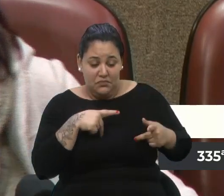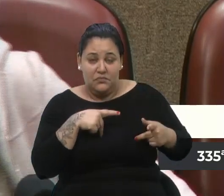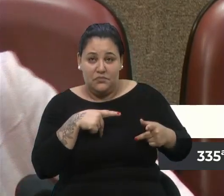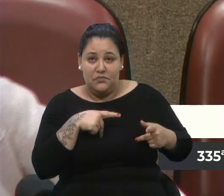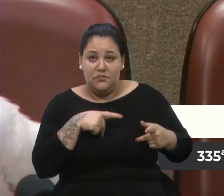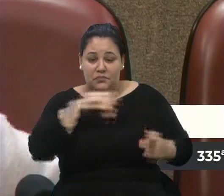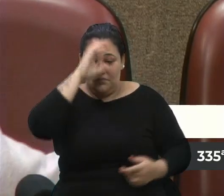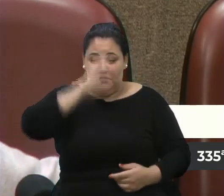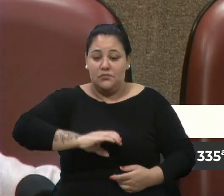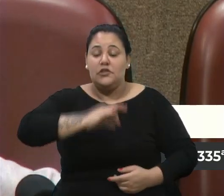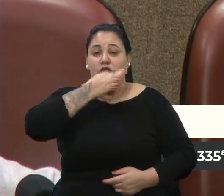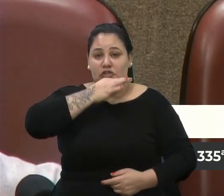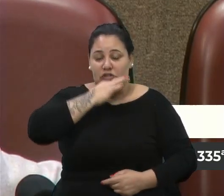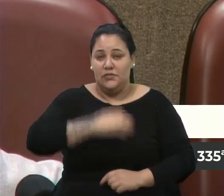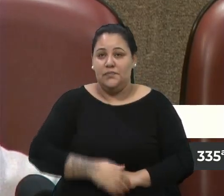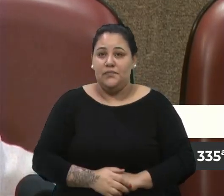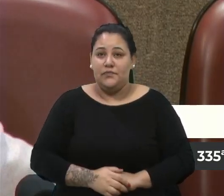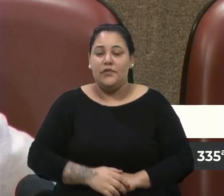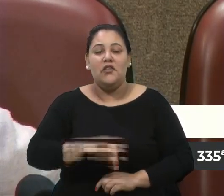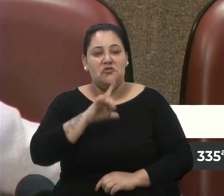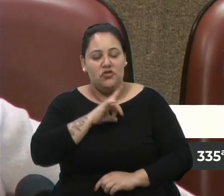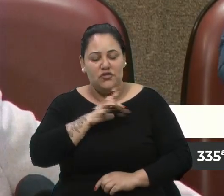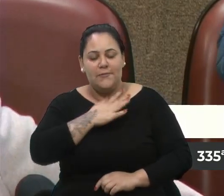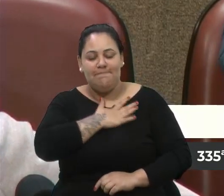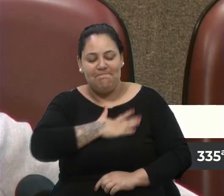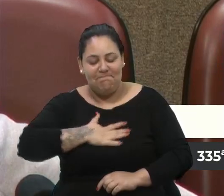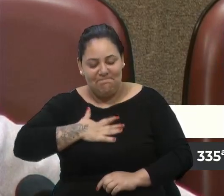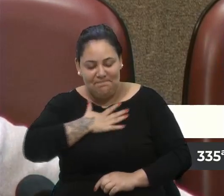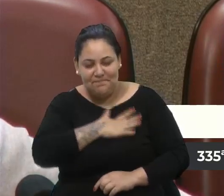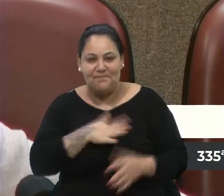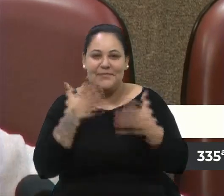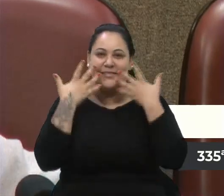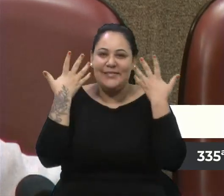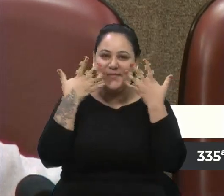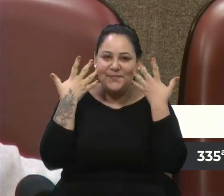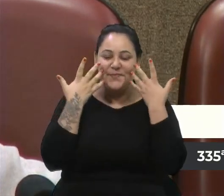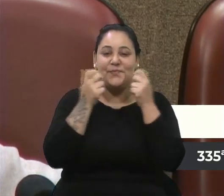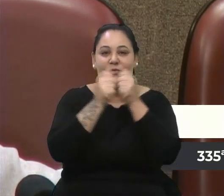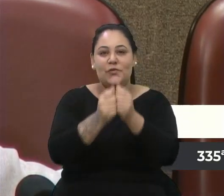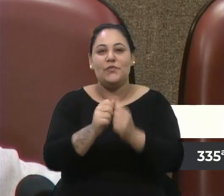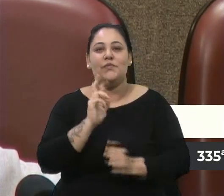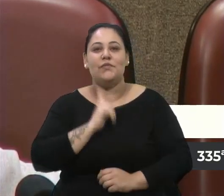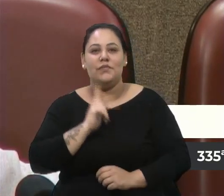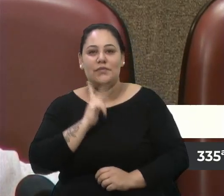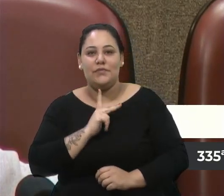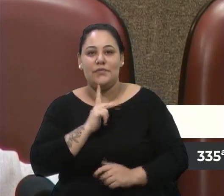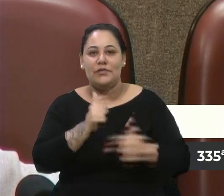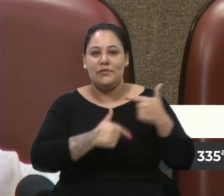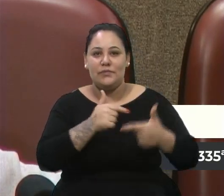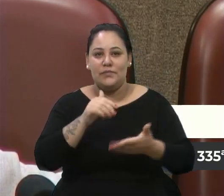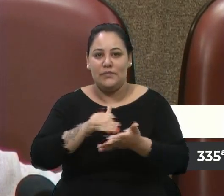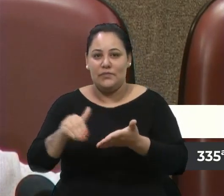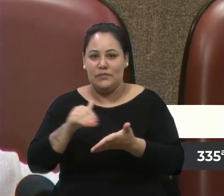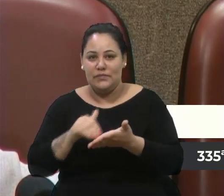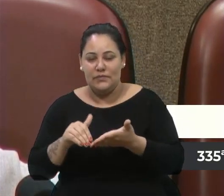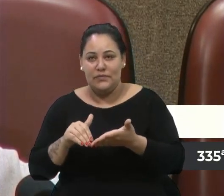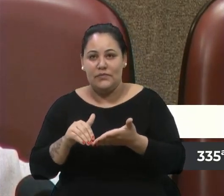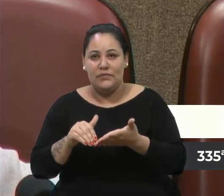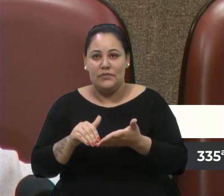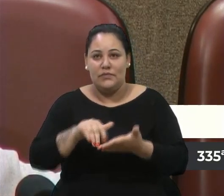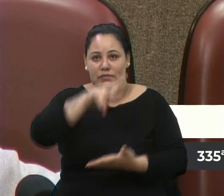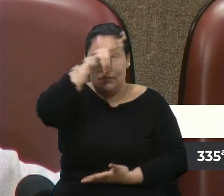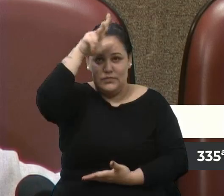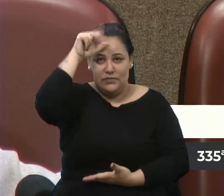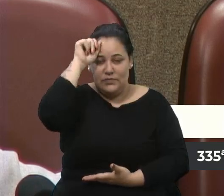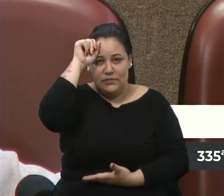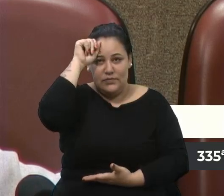caxiense. Eu tive a alegria e satisfação, juntamente com o vereador Renato, de ser secretário do Prefeito Alceu, fui secretário de Governo